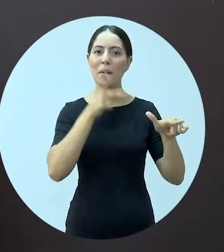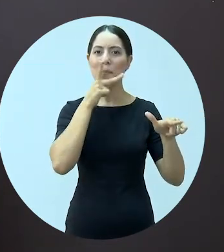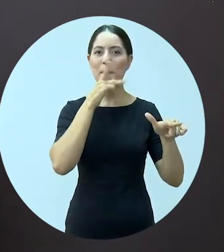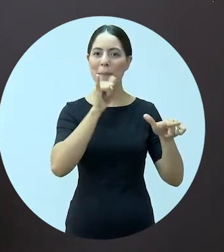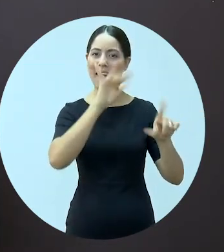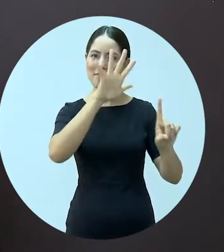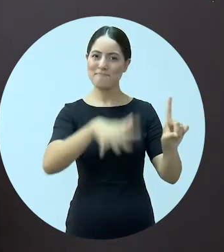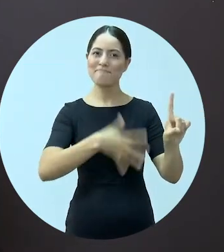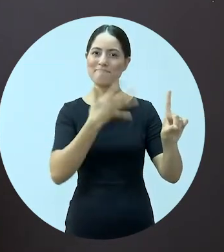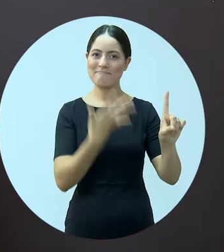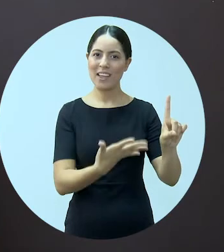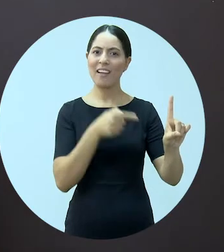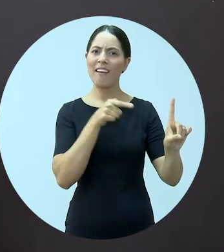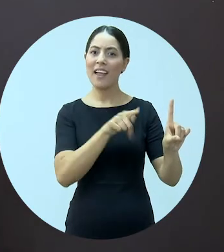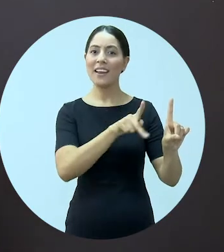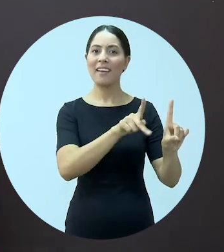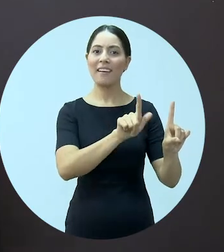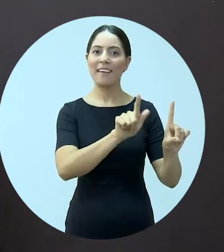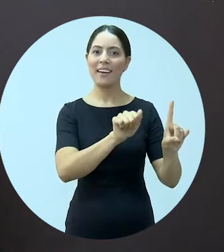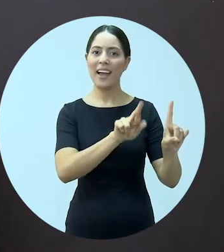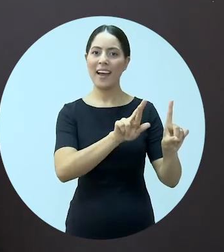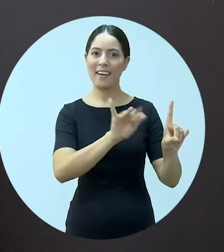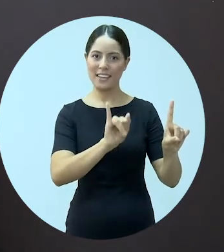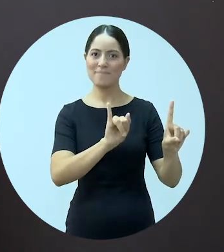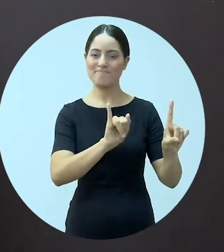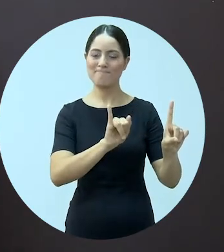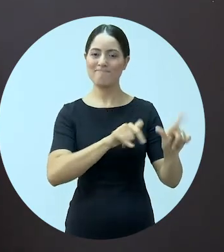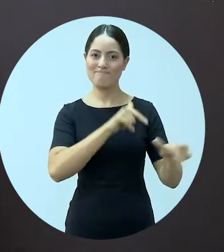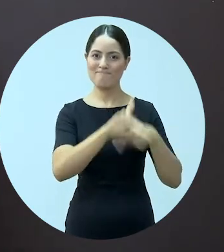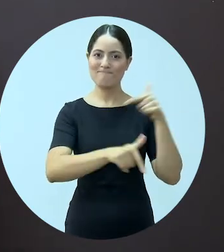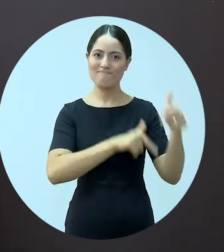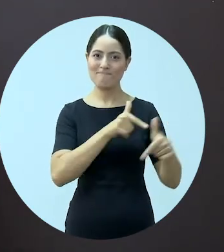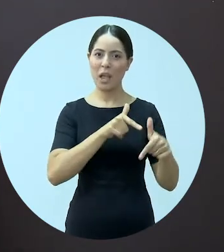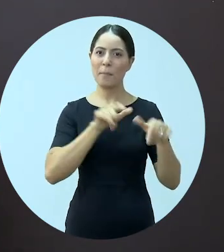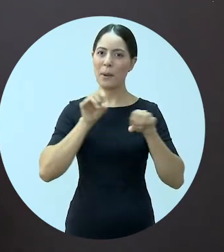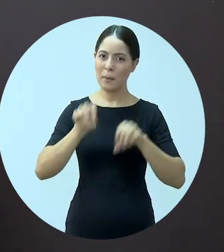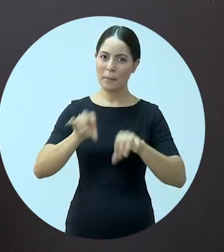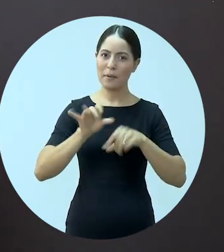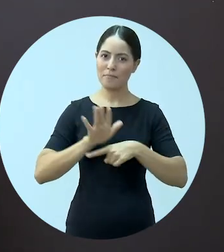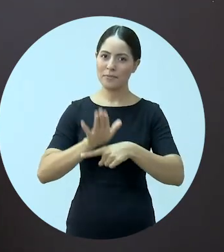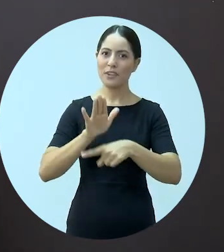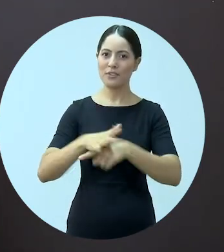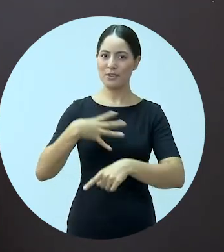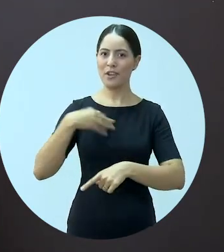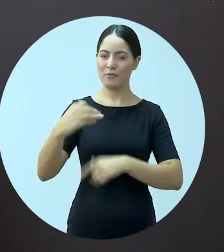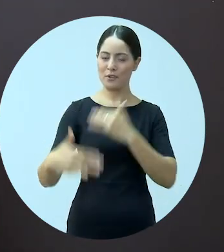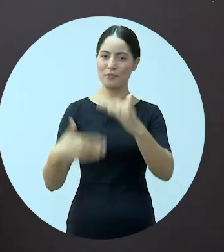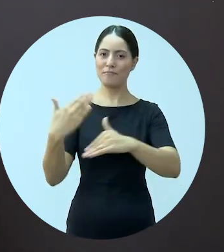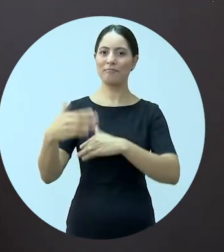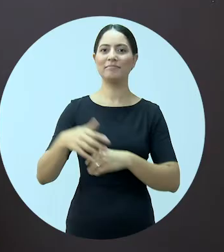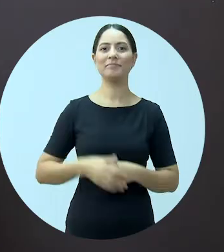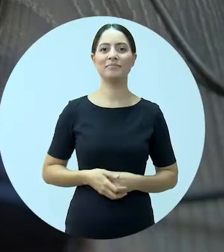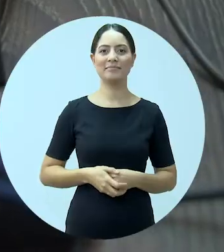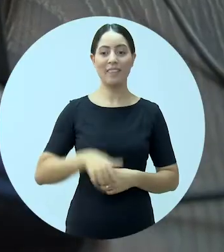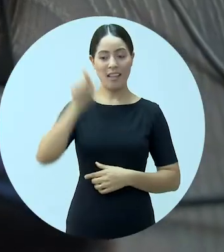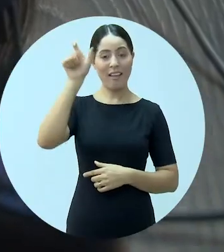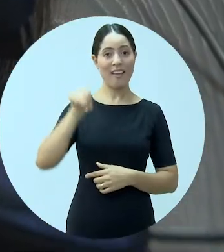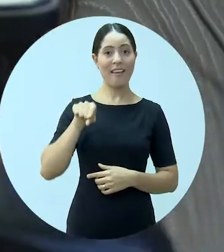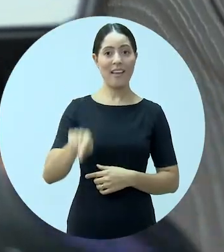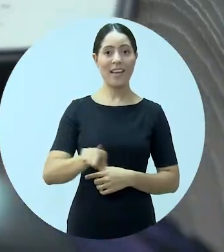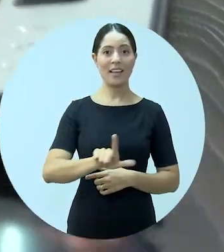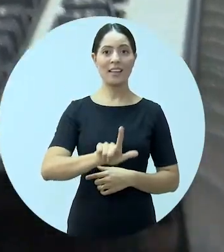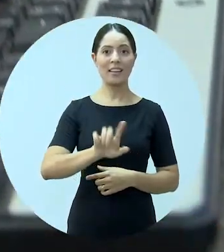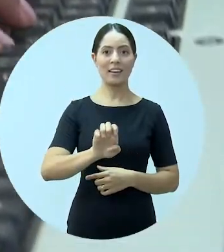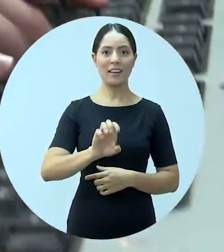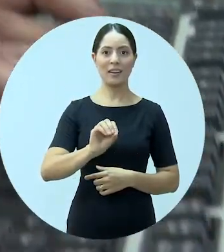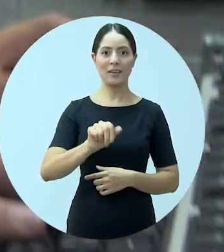esforçou a vida inteira para garantir os estudos do filho. Vamos conferir mais sobre a história do Jovem de Rondônia. Hoje,